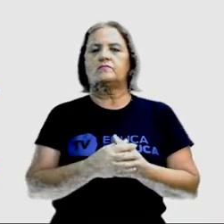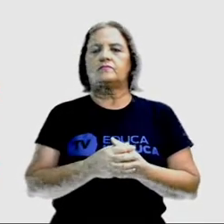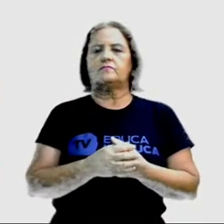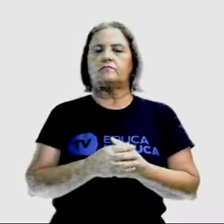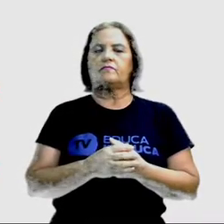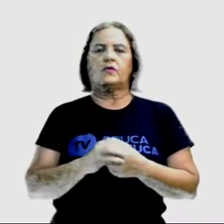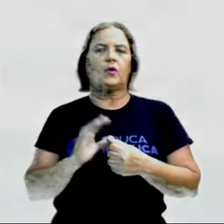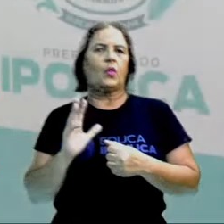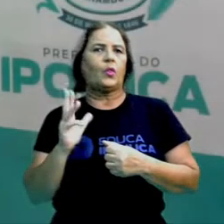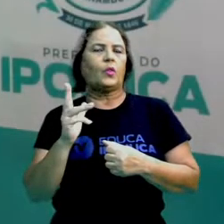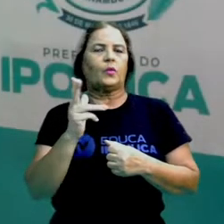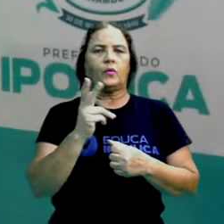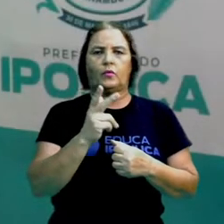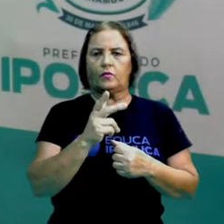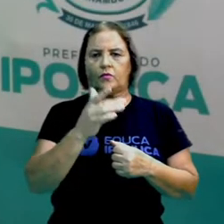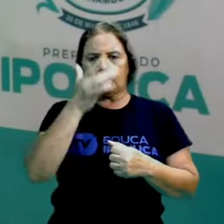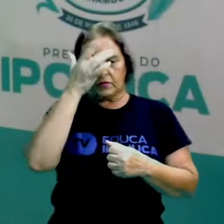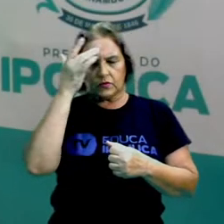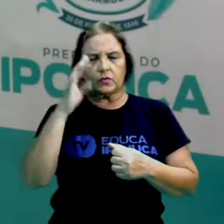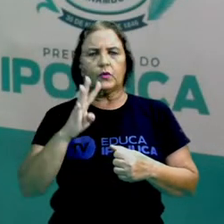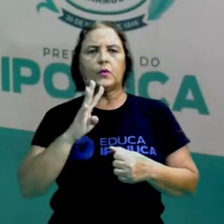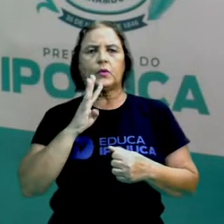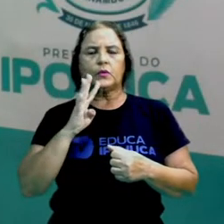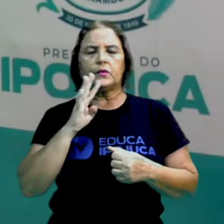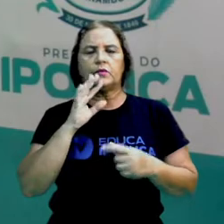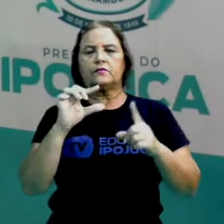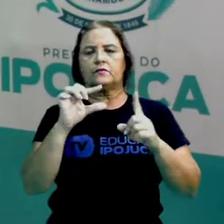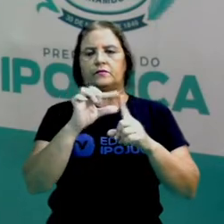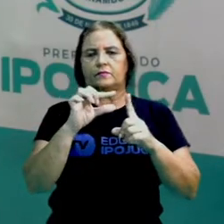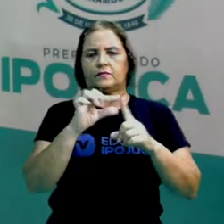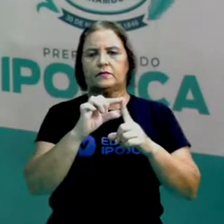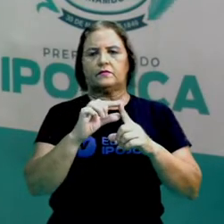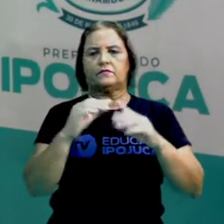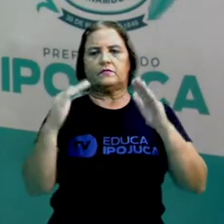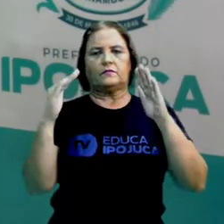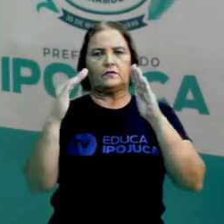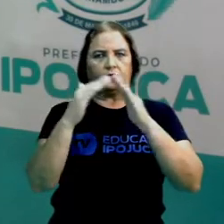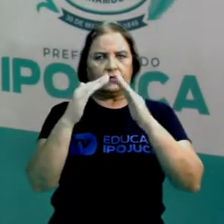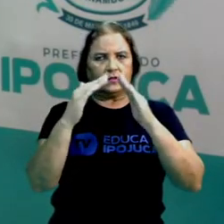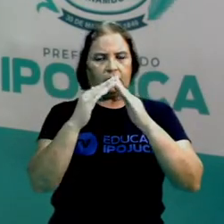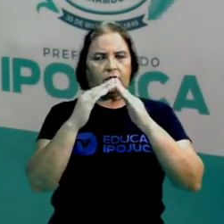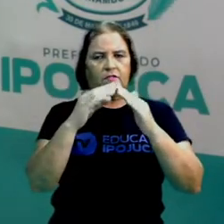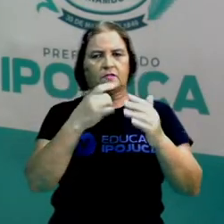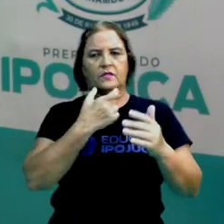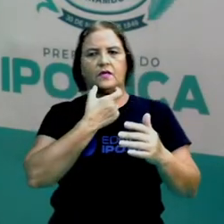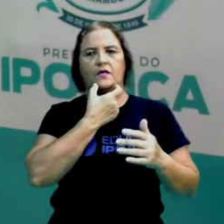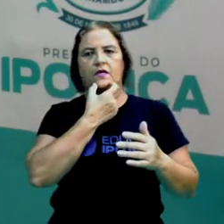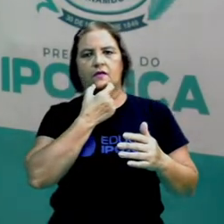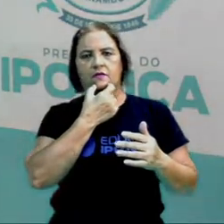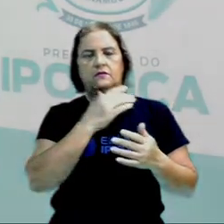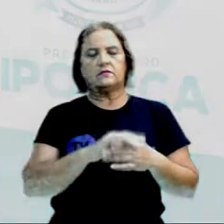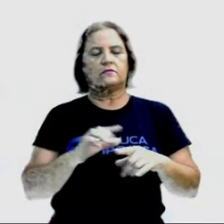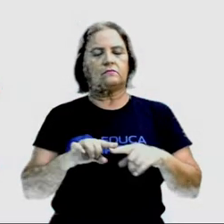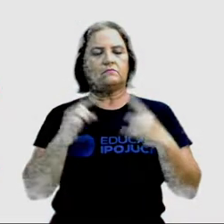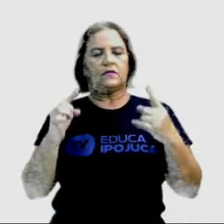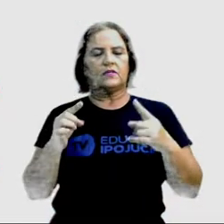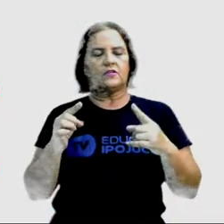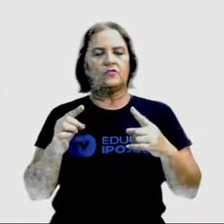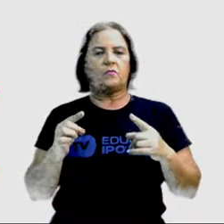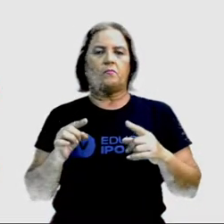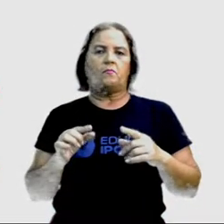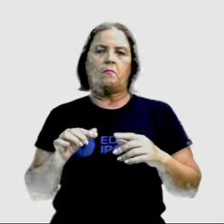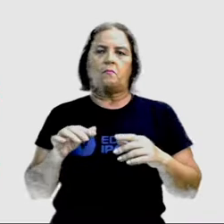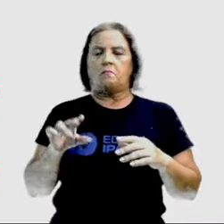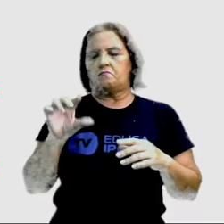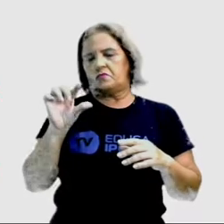mundo conhece essa palavra house. Não é isso? Casa, em inglês. Mas poucas pessoas sabem que